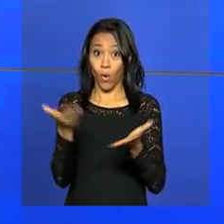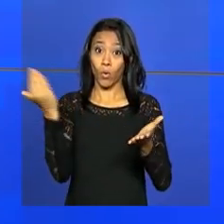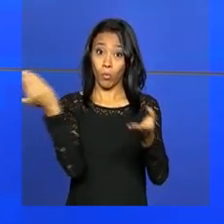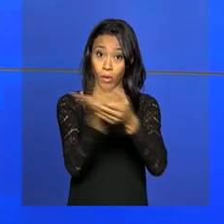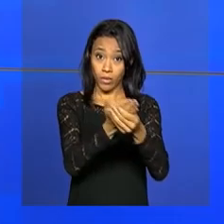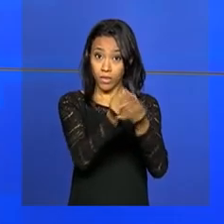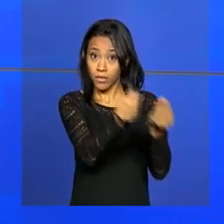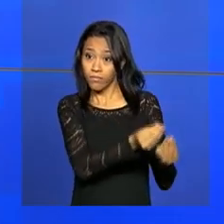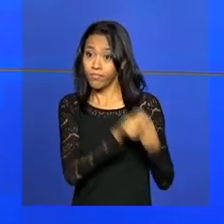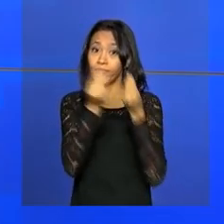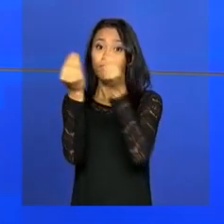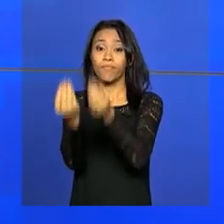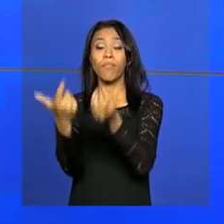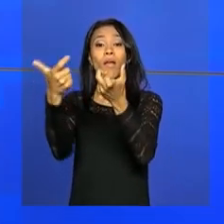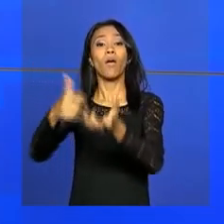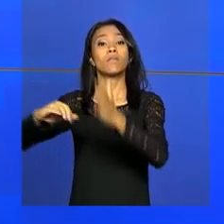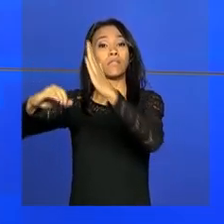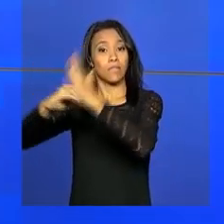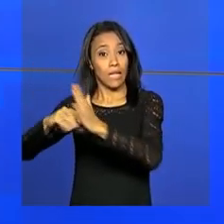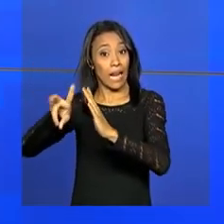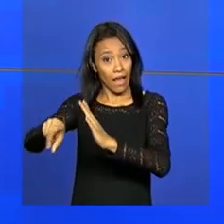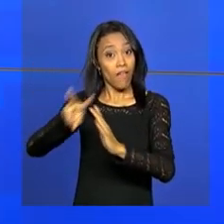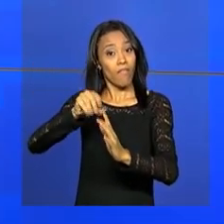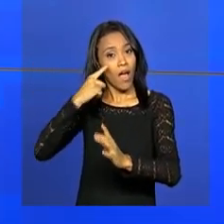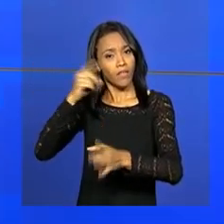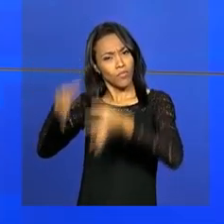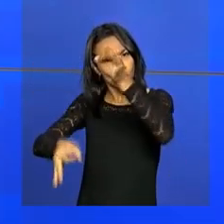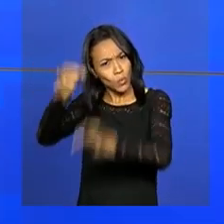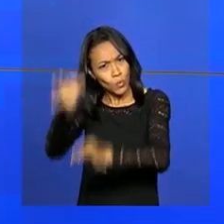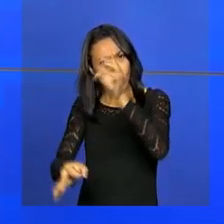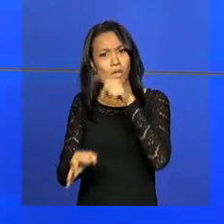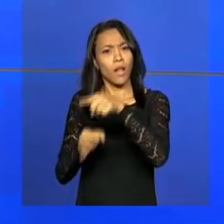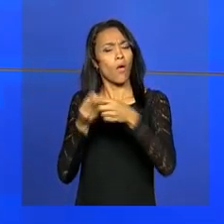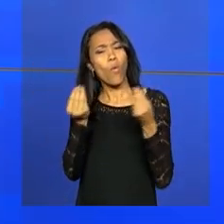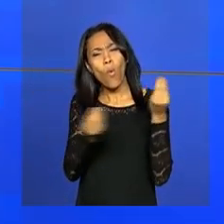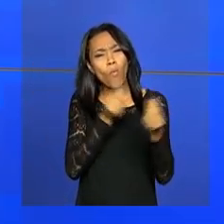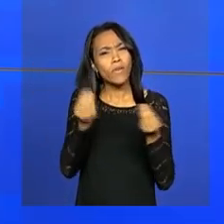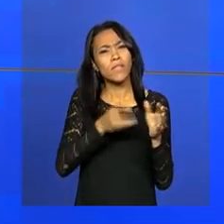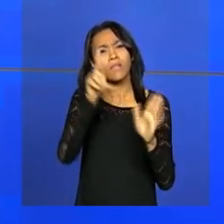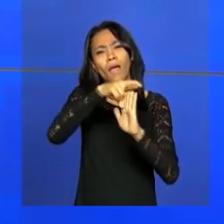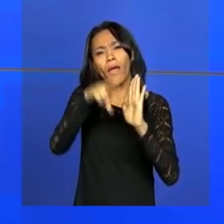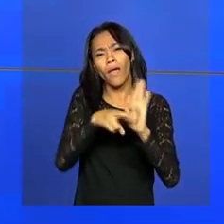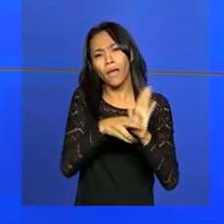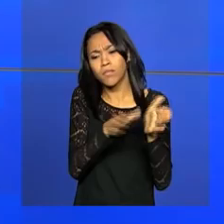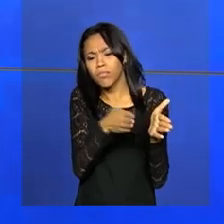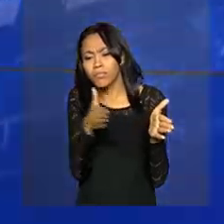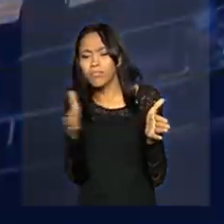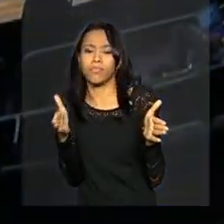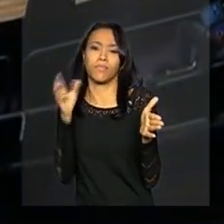o Senado, onde terá o mérito julgado. Vamos conhecer como será o rito nesta casa.